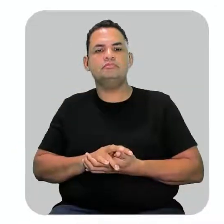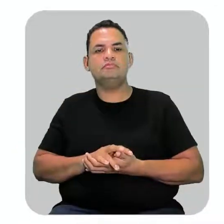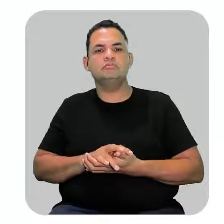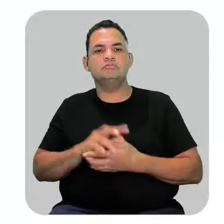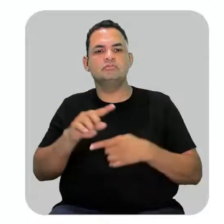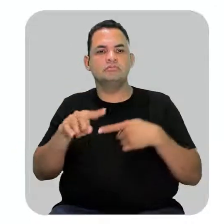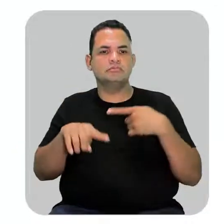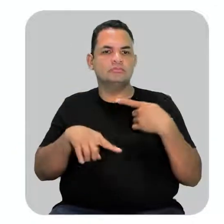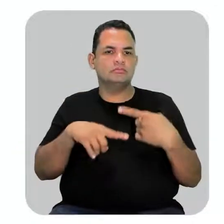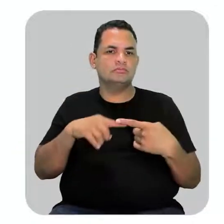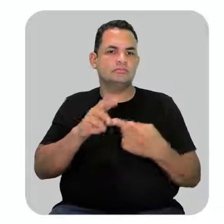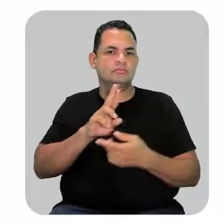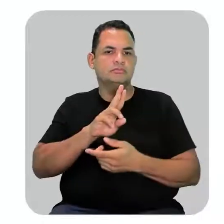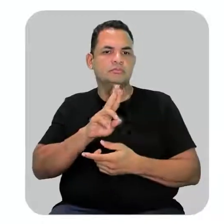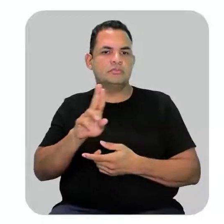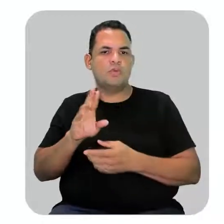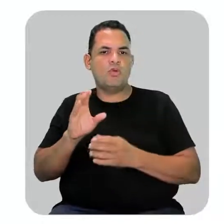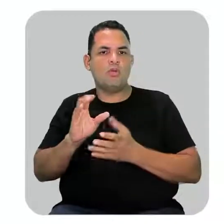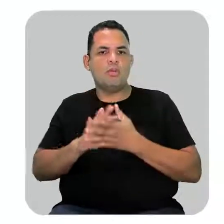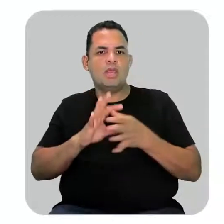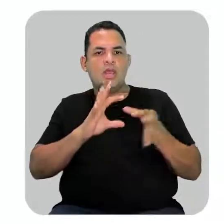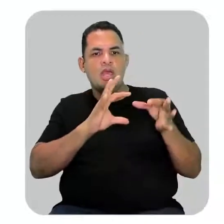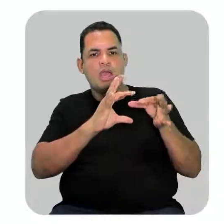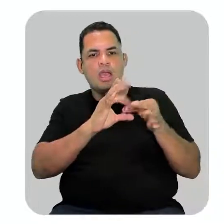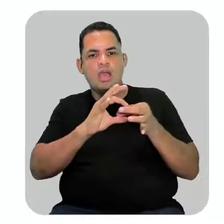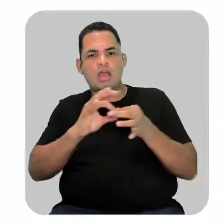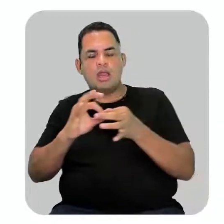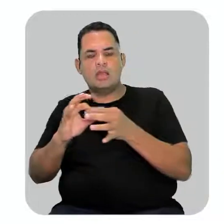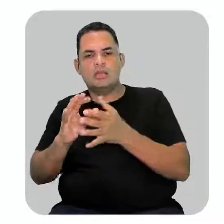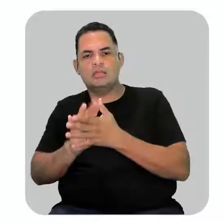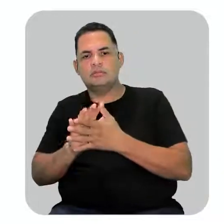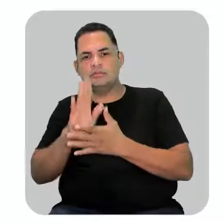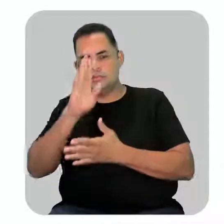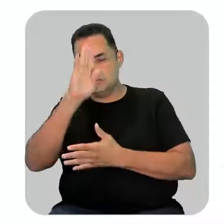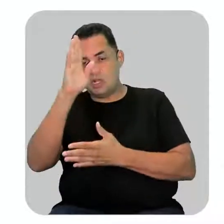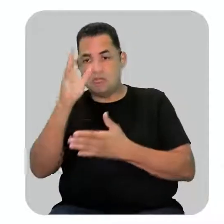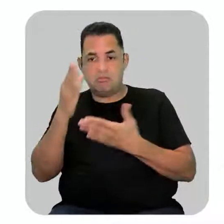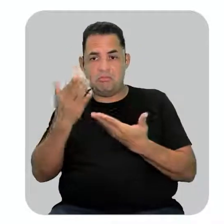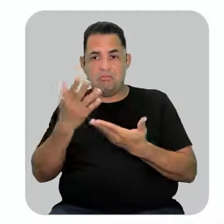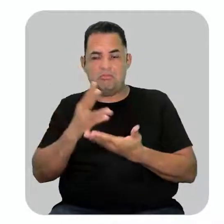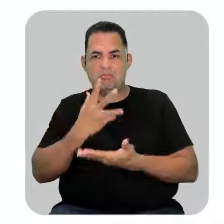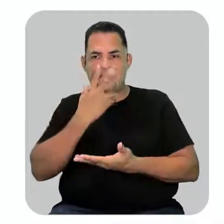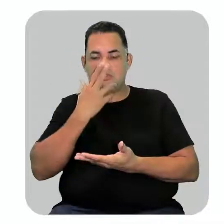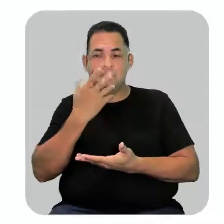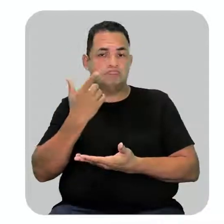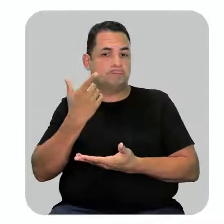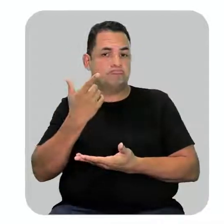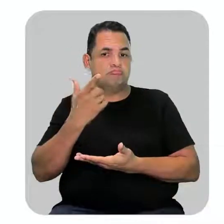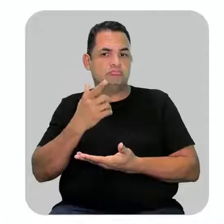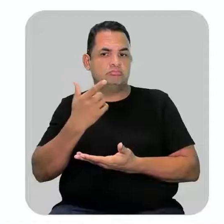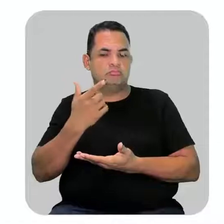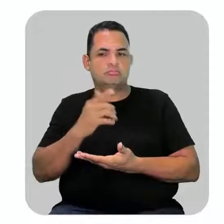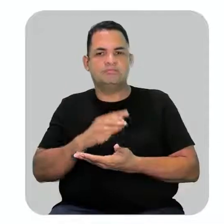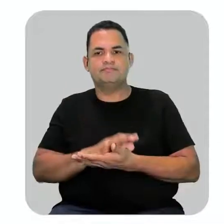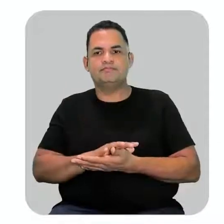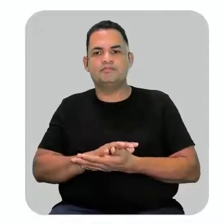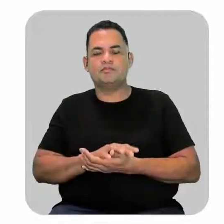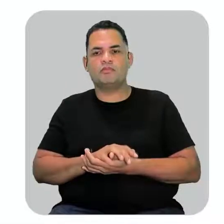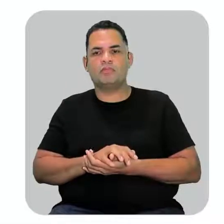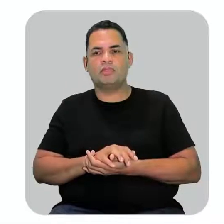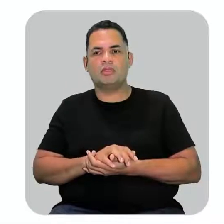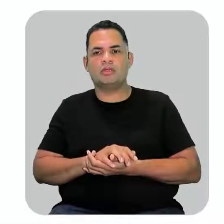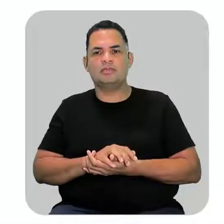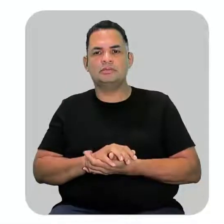depois dou o nome da cadeia principal como se não houvesse ramificação. Então fica como? A nossa